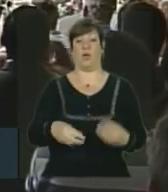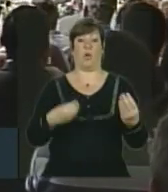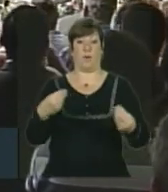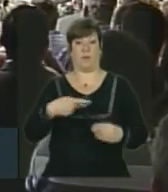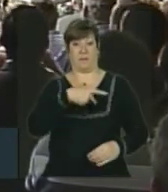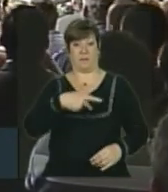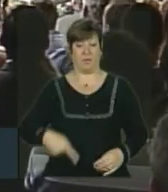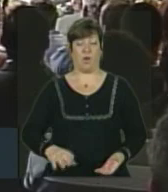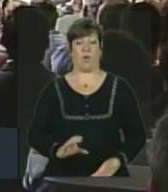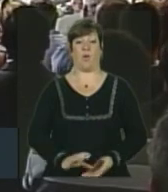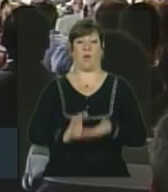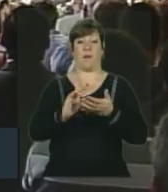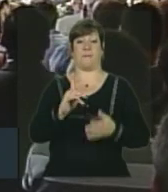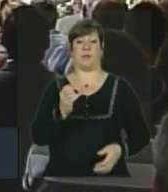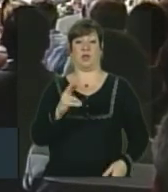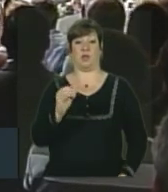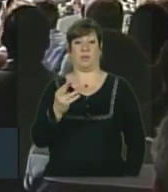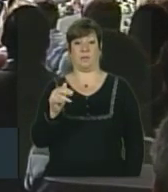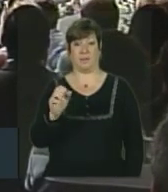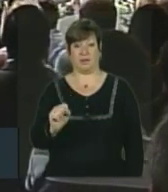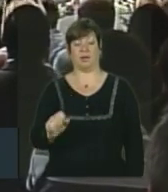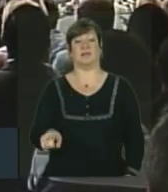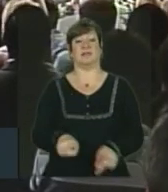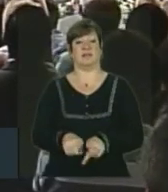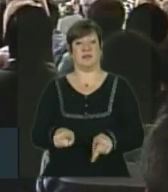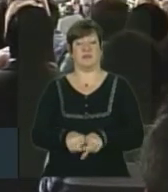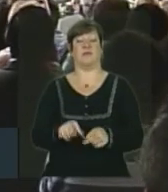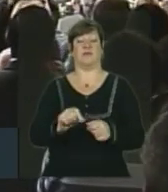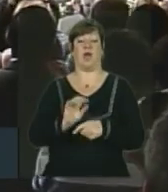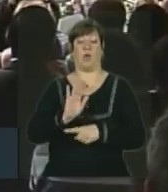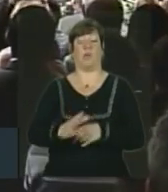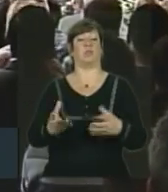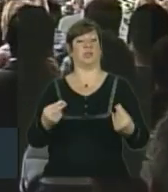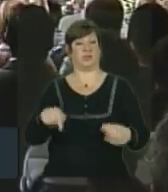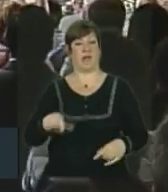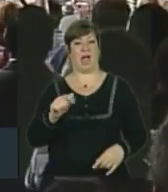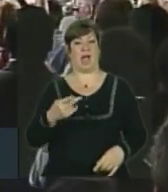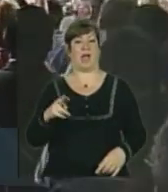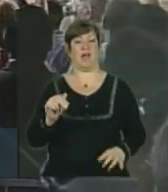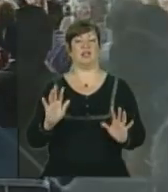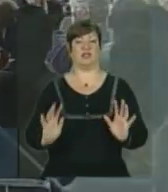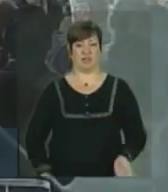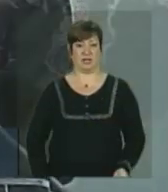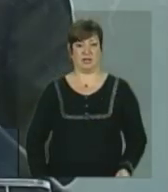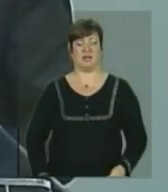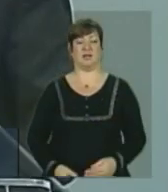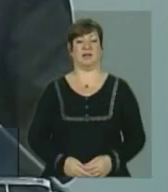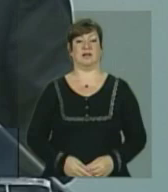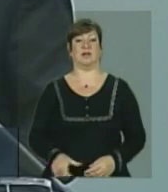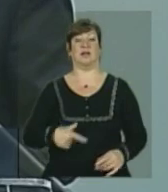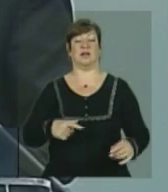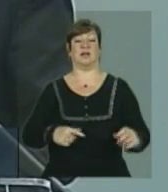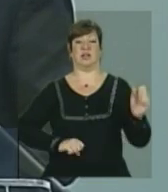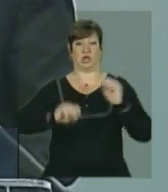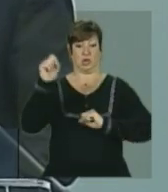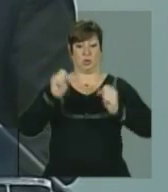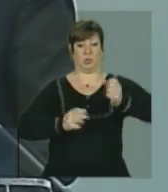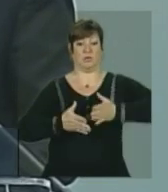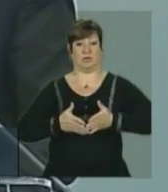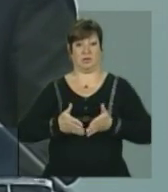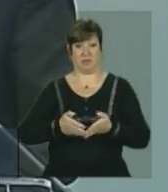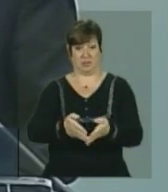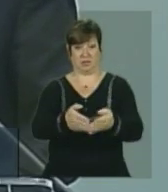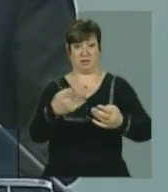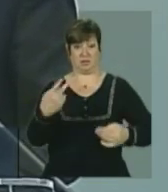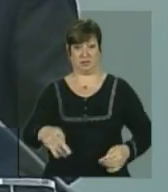presidente do Conselho da Petrobras, a senhora fez muito por Angra. a indústria naval no estado do Rio de